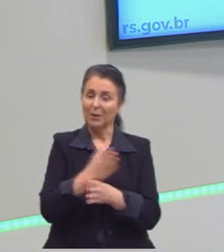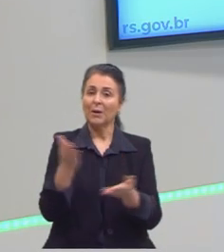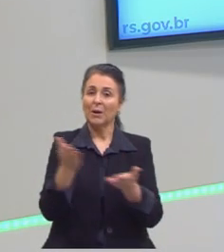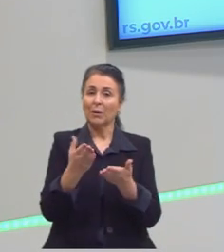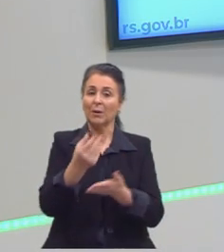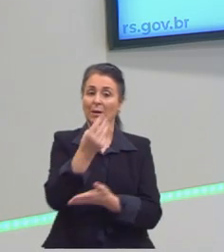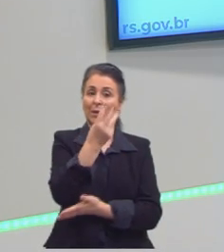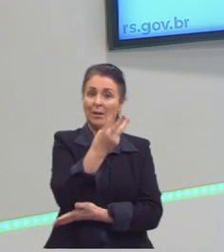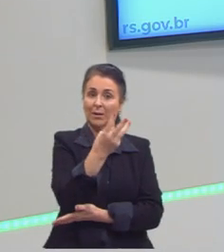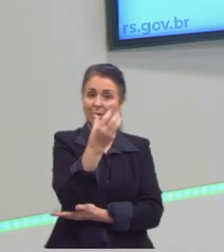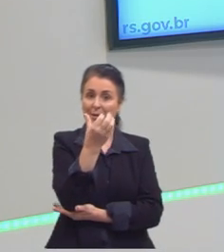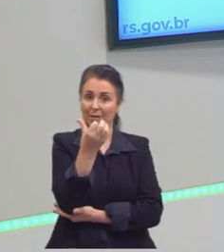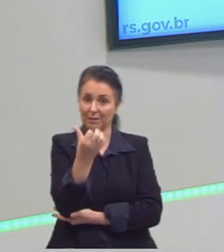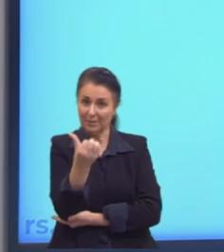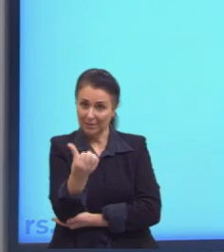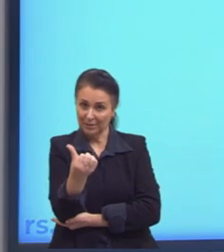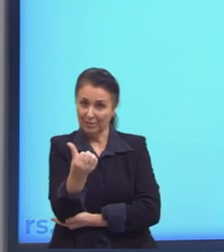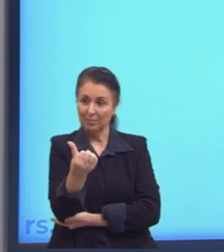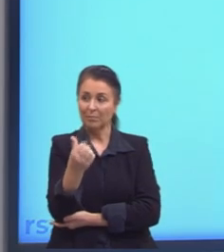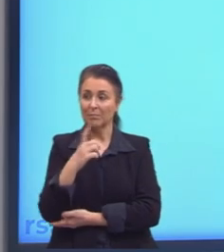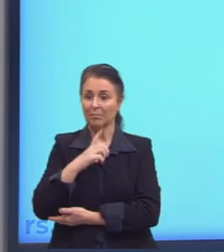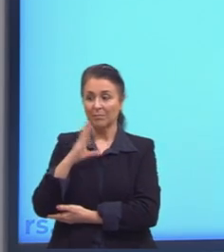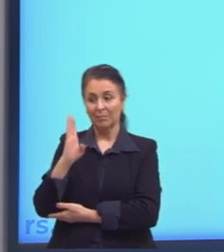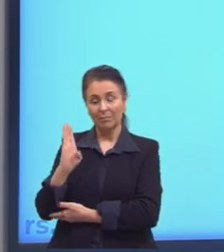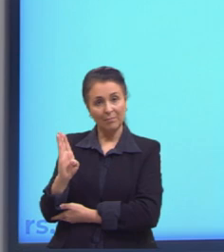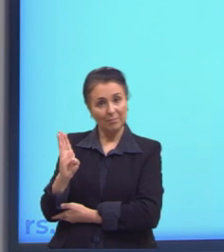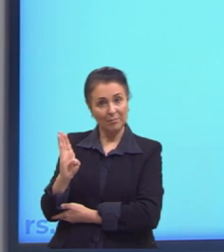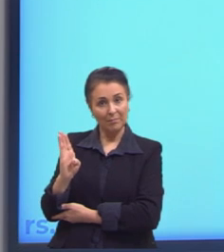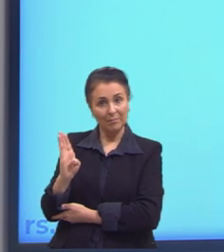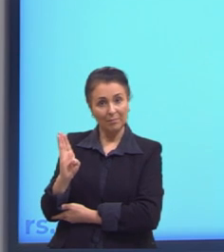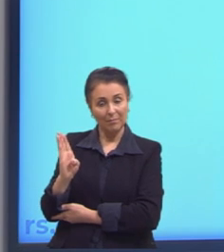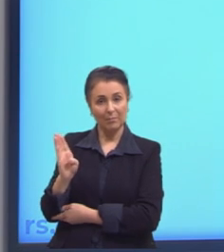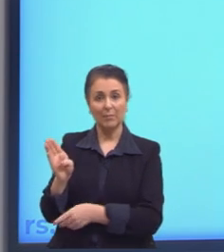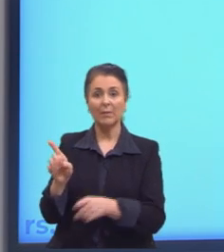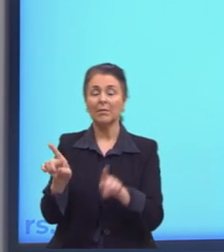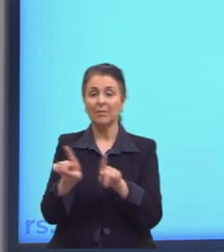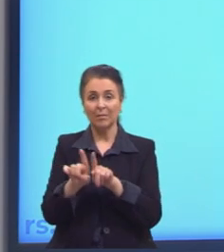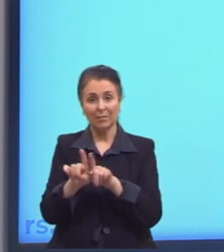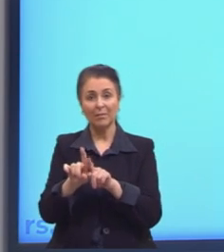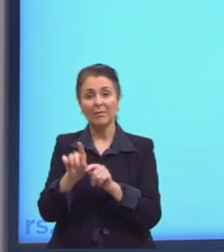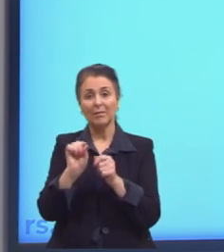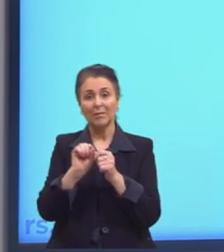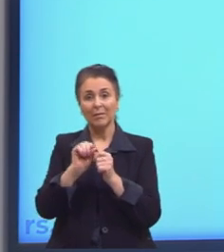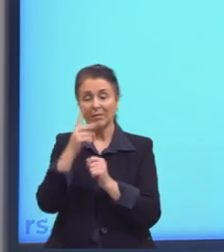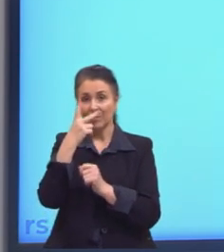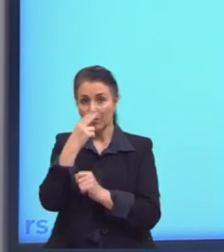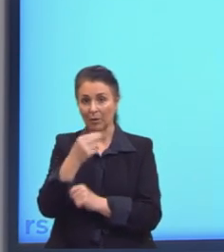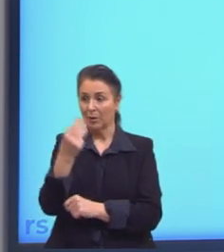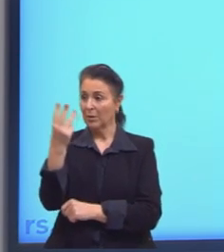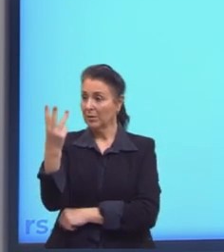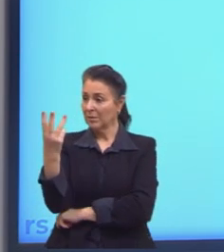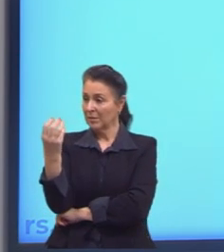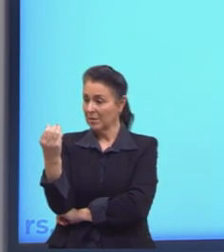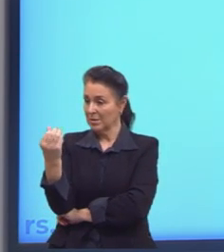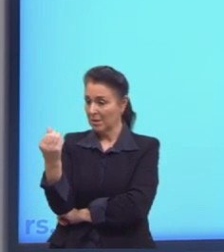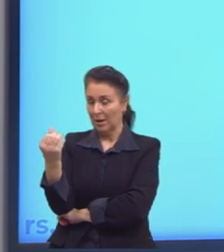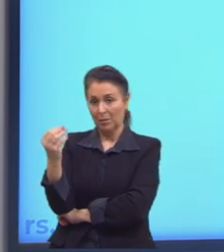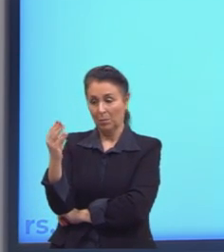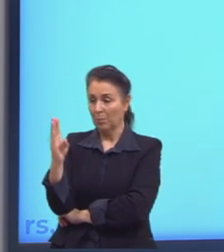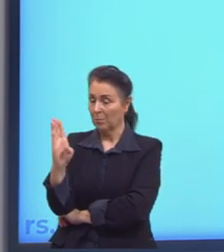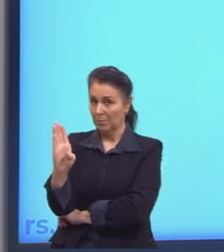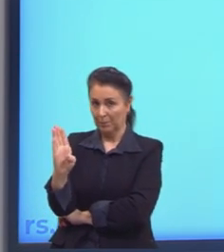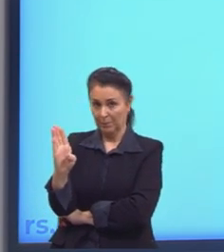36, eles têm um antígeno B. Da mesma forma, eu vou resolver aqui. Se 36 possuem